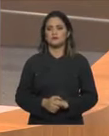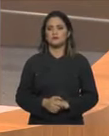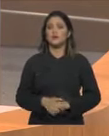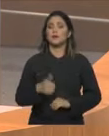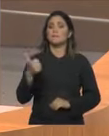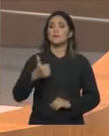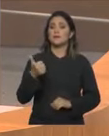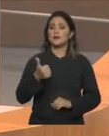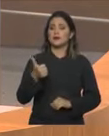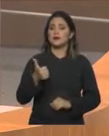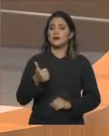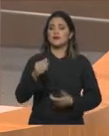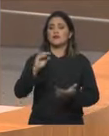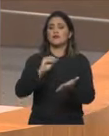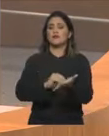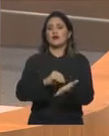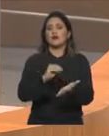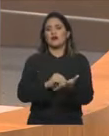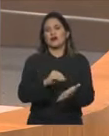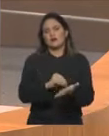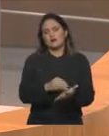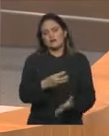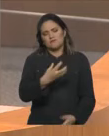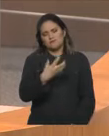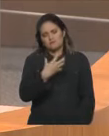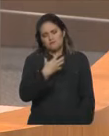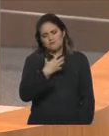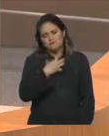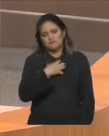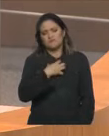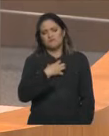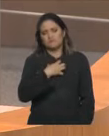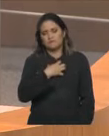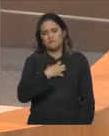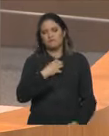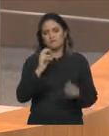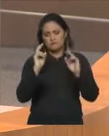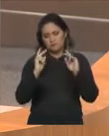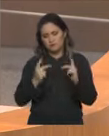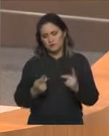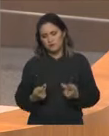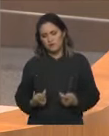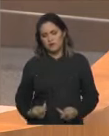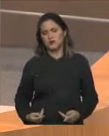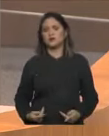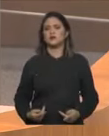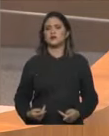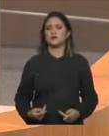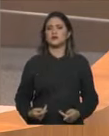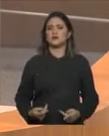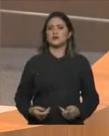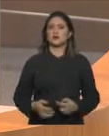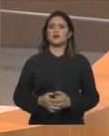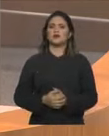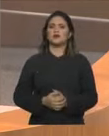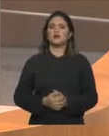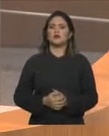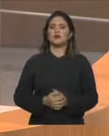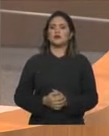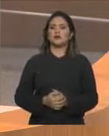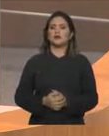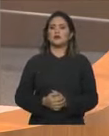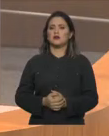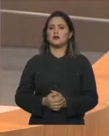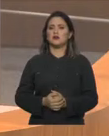sensibilidade, à falta de humanização por parte da nossa concessionária de energia elétrica